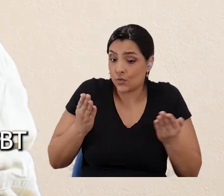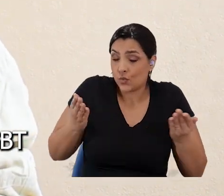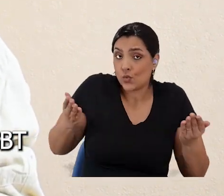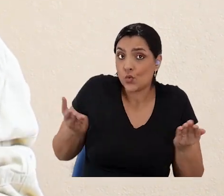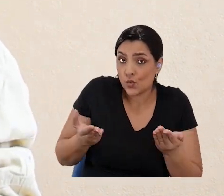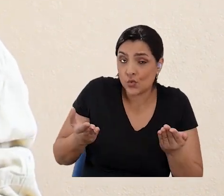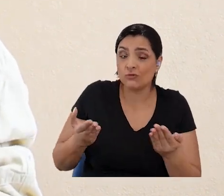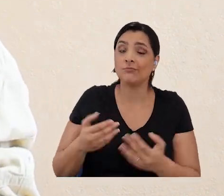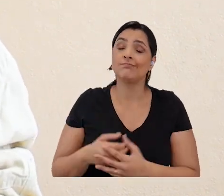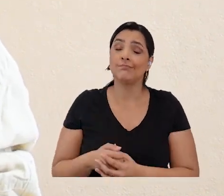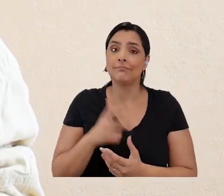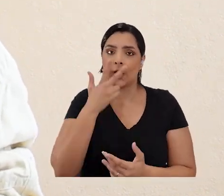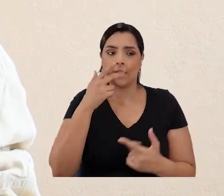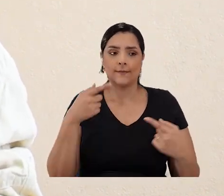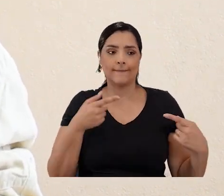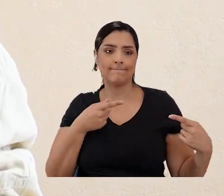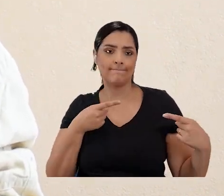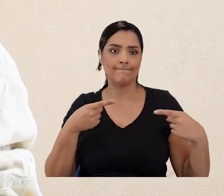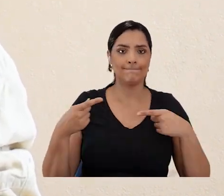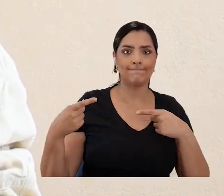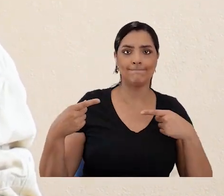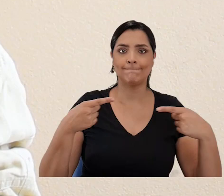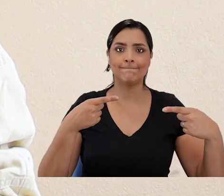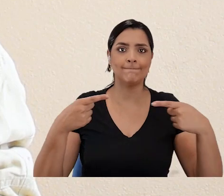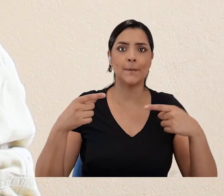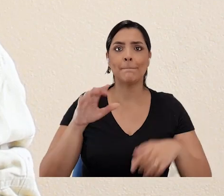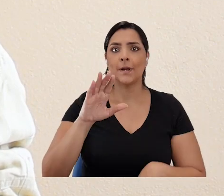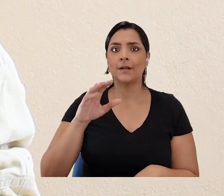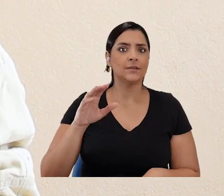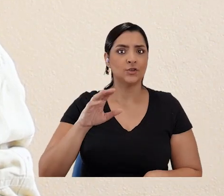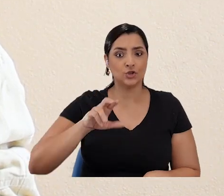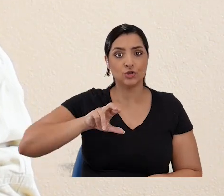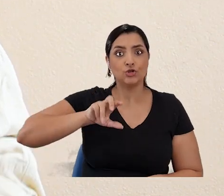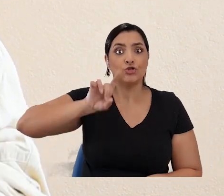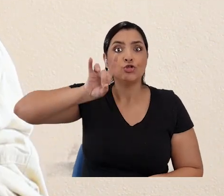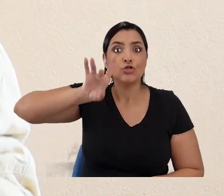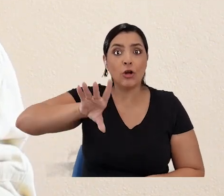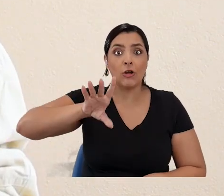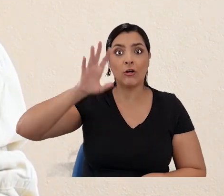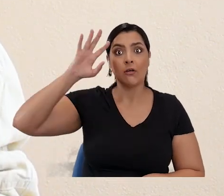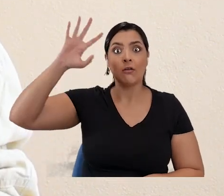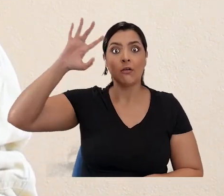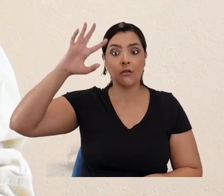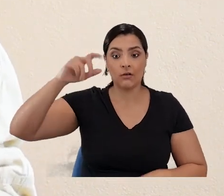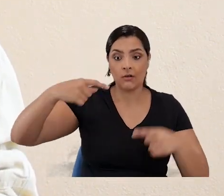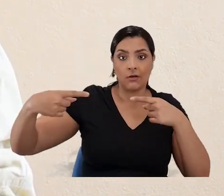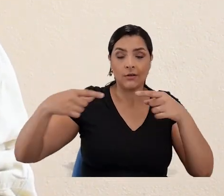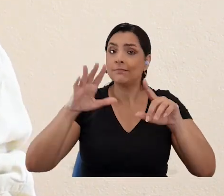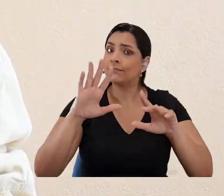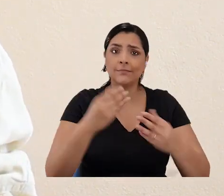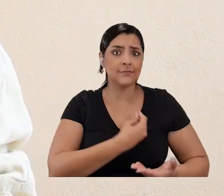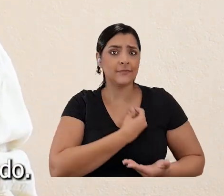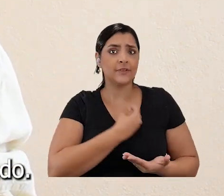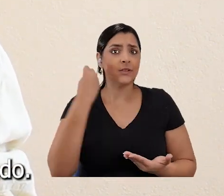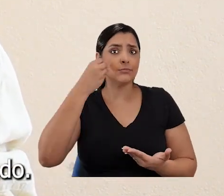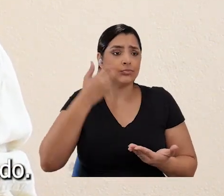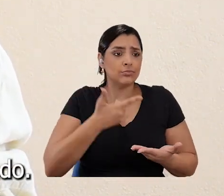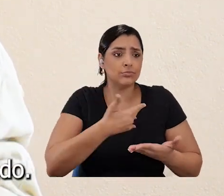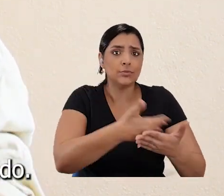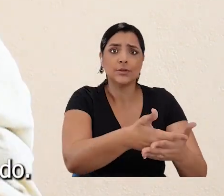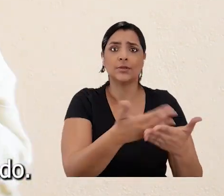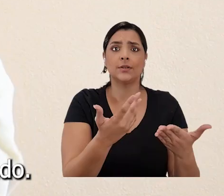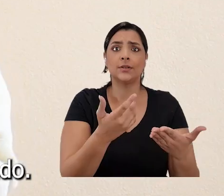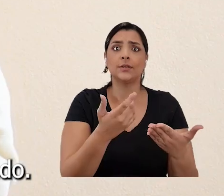hoje, é um nível de disputa que a gente está falando que não é só disputa teórica, é uma disputa que está no campo da vida, porque